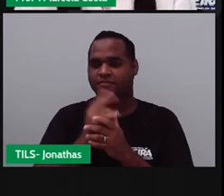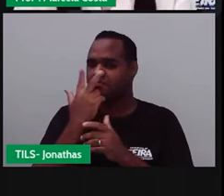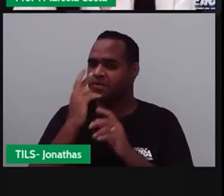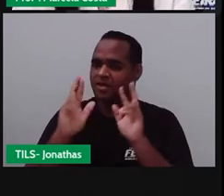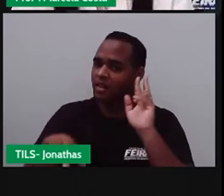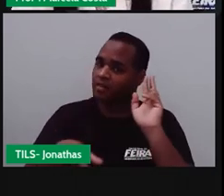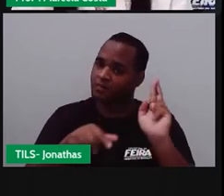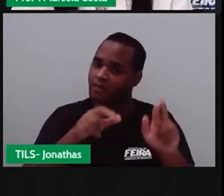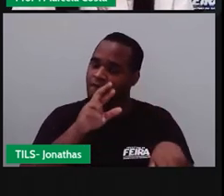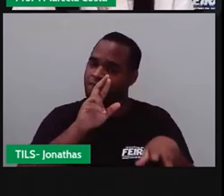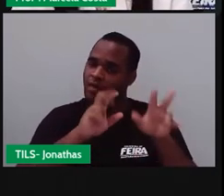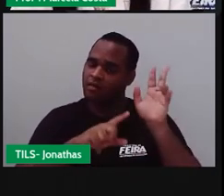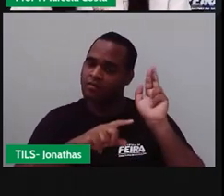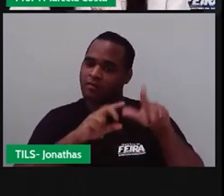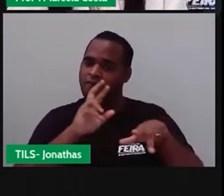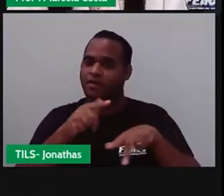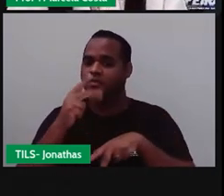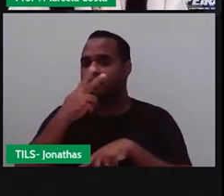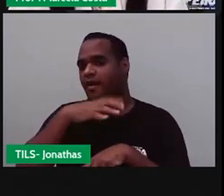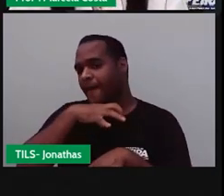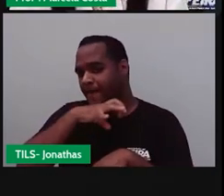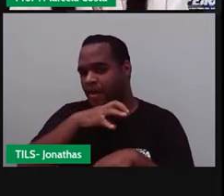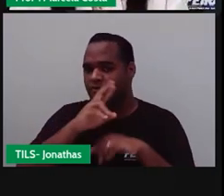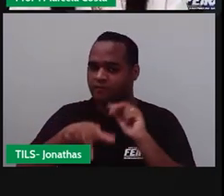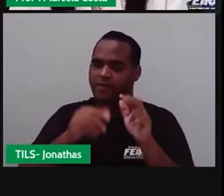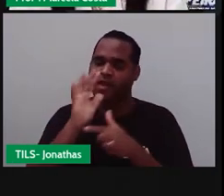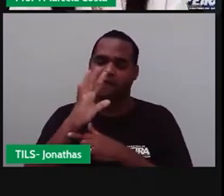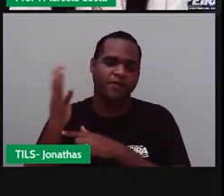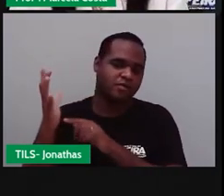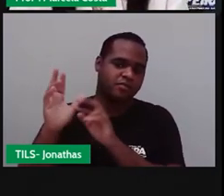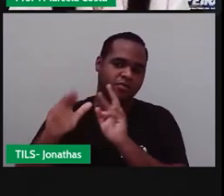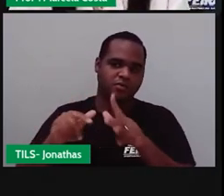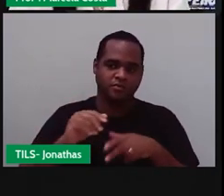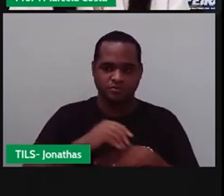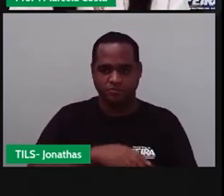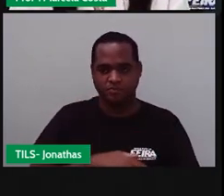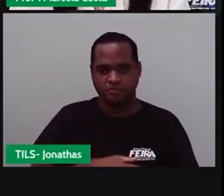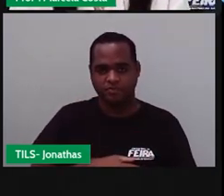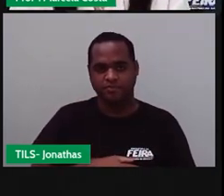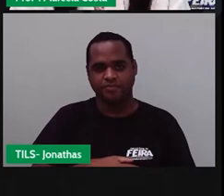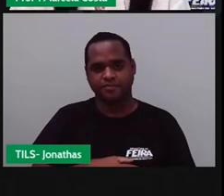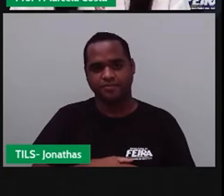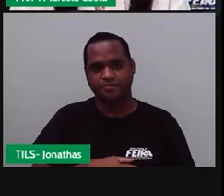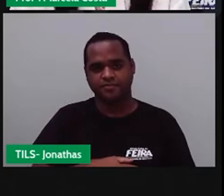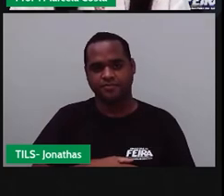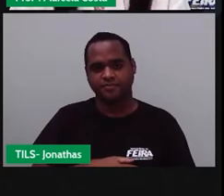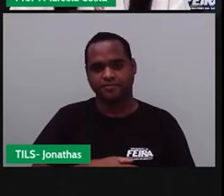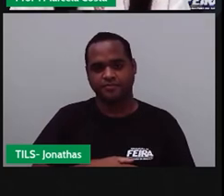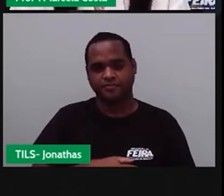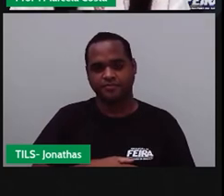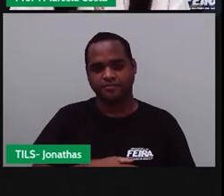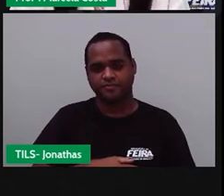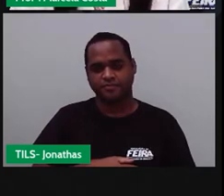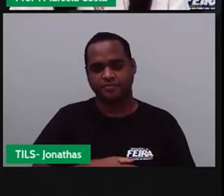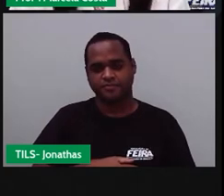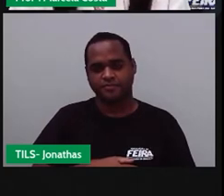pessoas diferentes, animais diferentes, plantas diferentes, representando justamente diversidade.